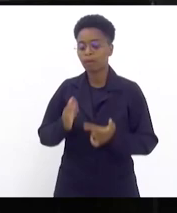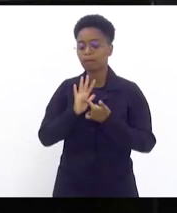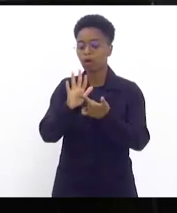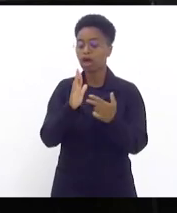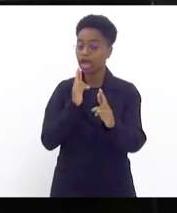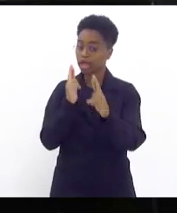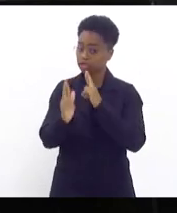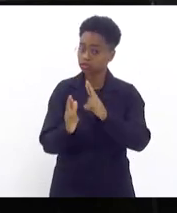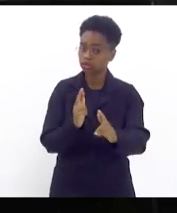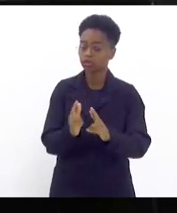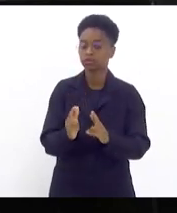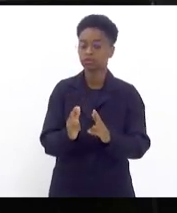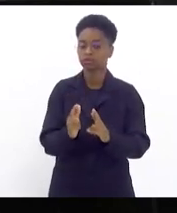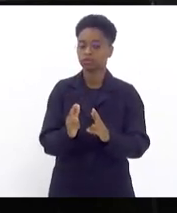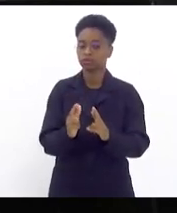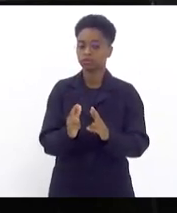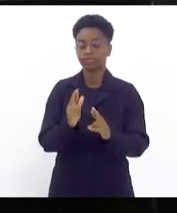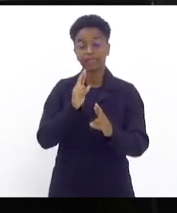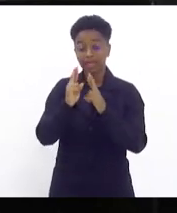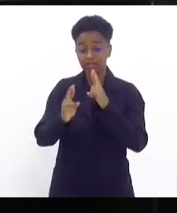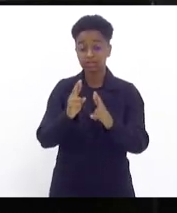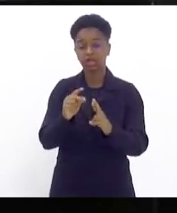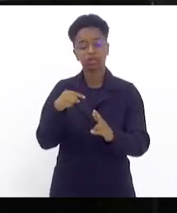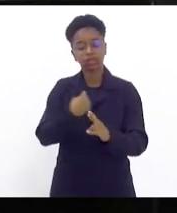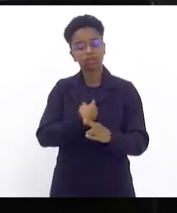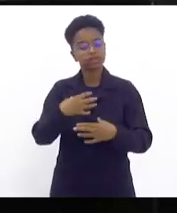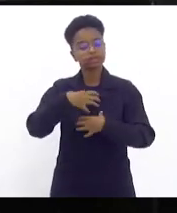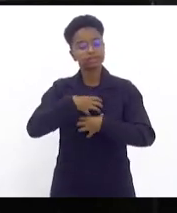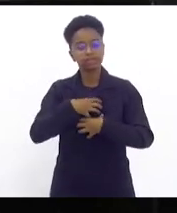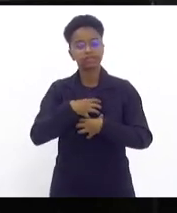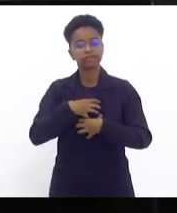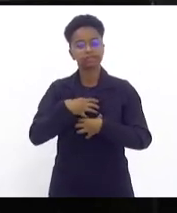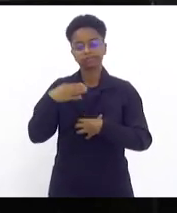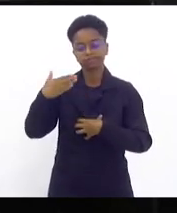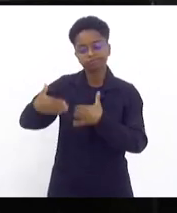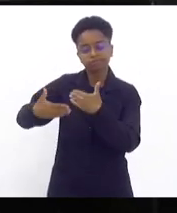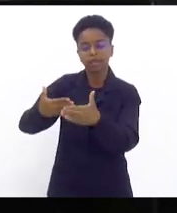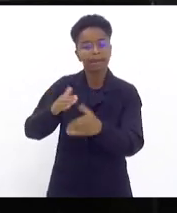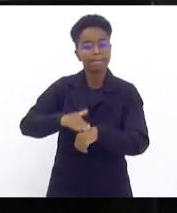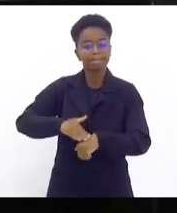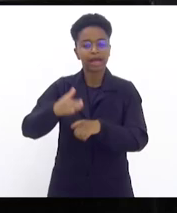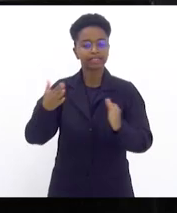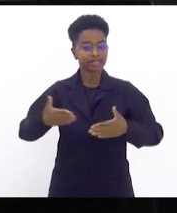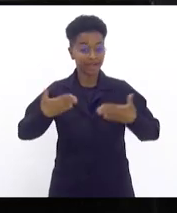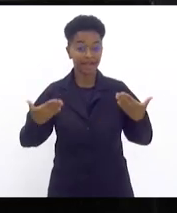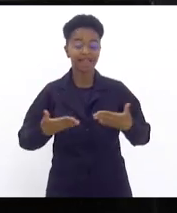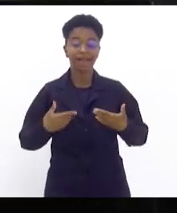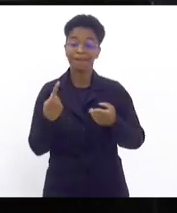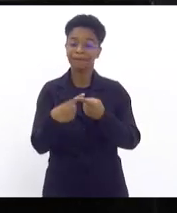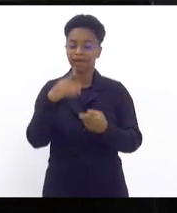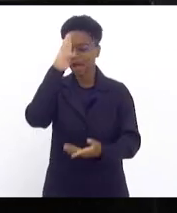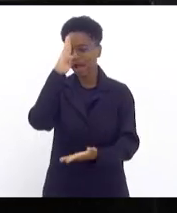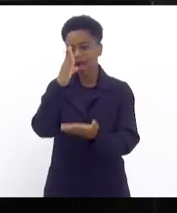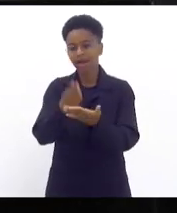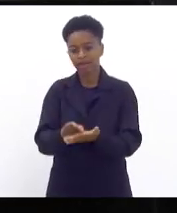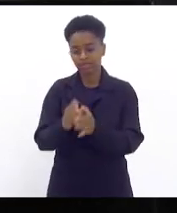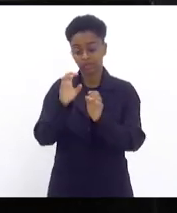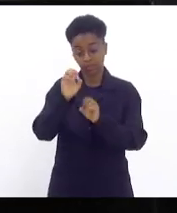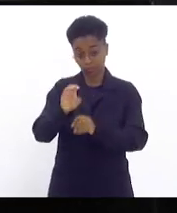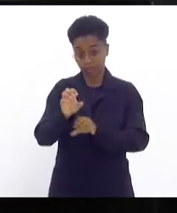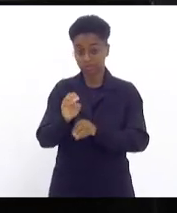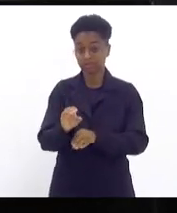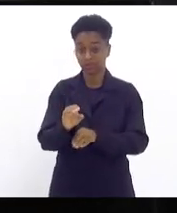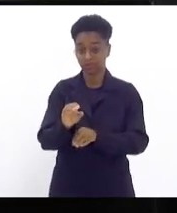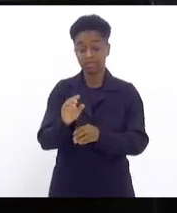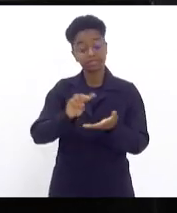e resultados que nos deixam cada vez mais um entusiasta de que acreditar na educação